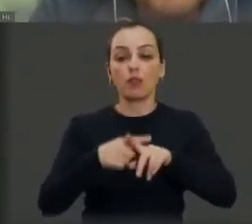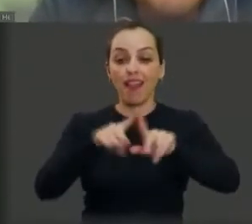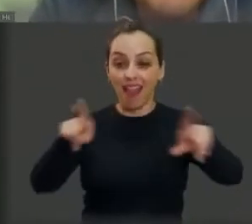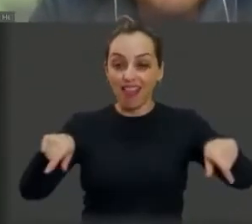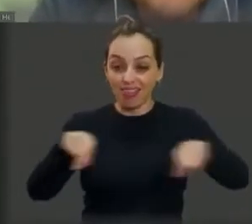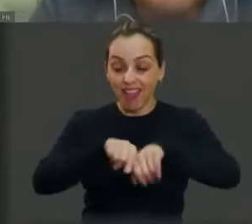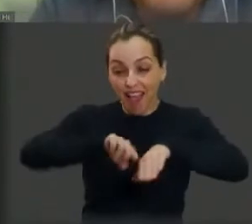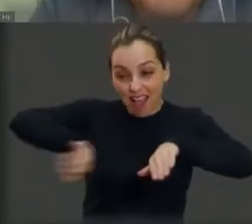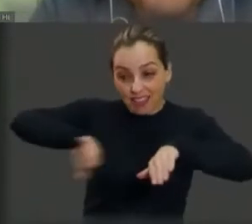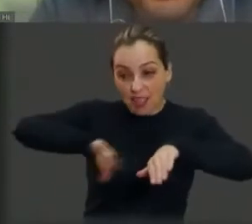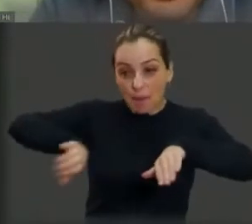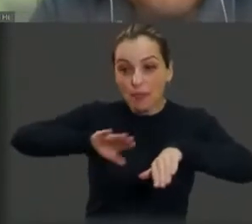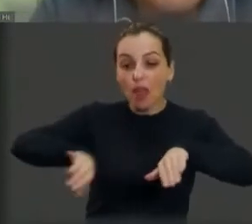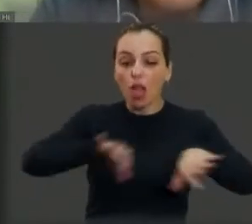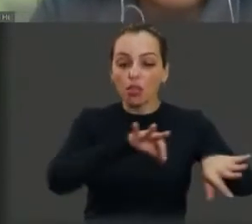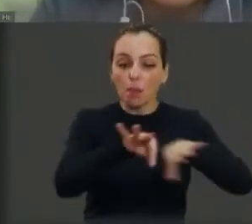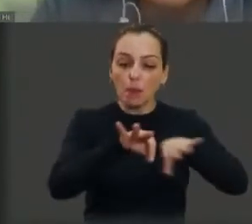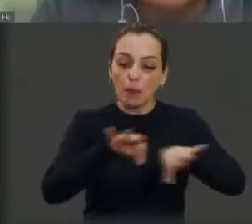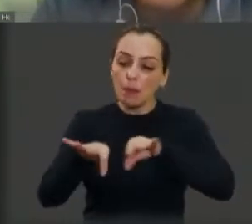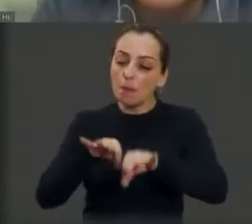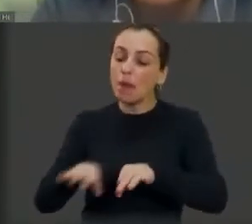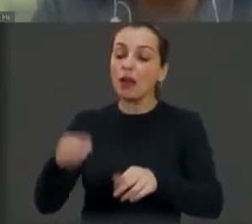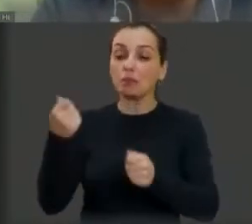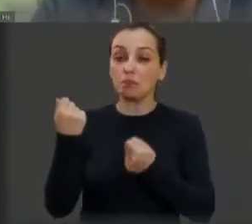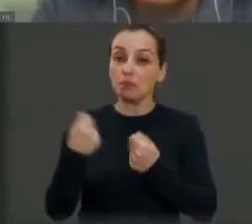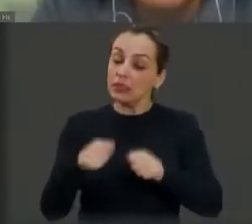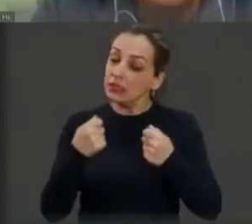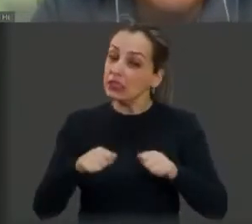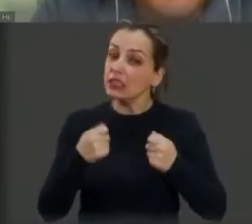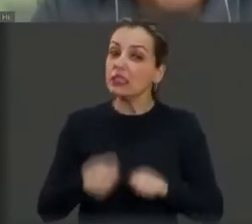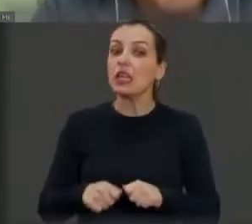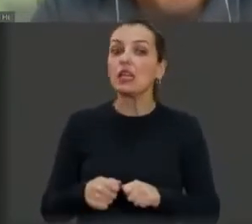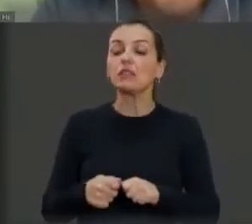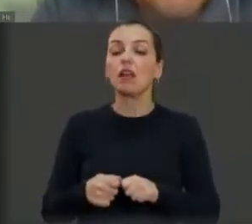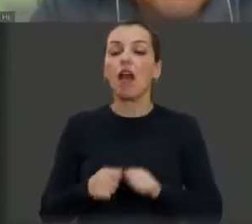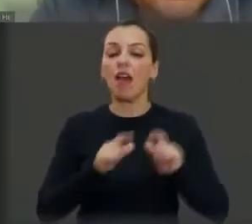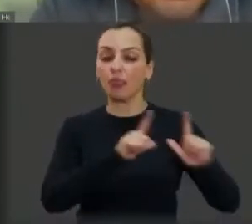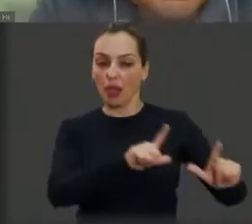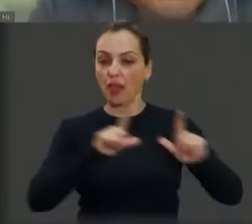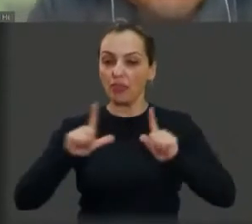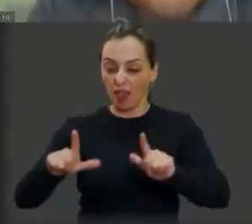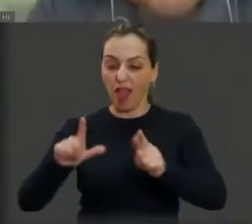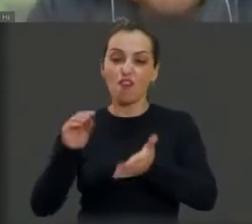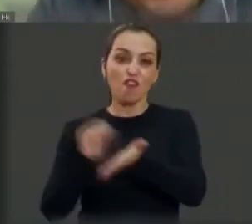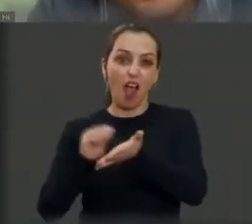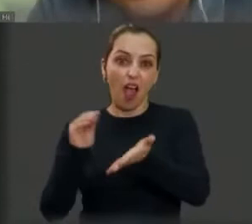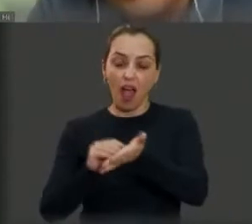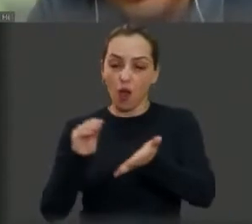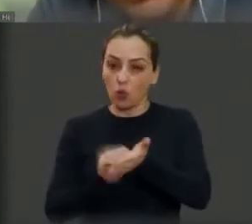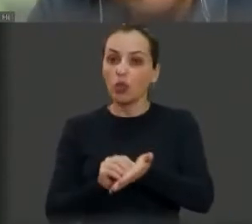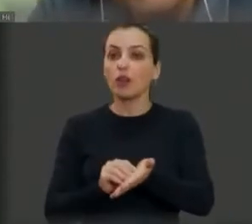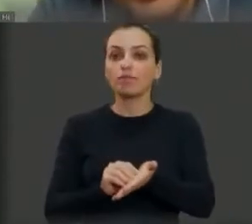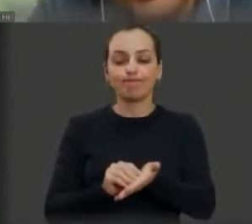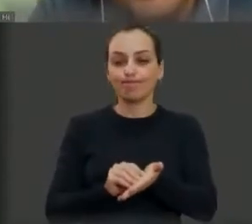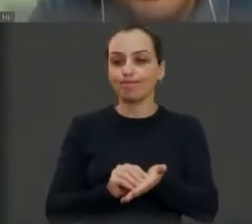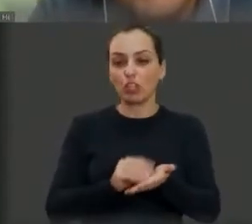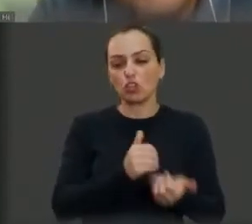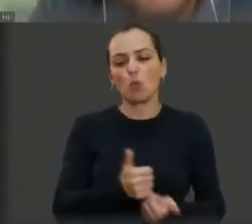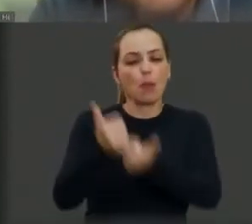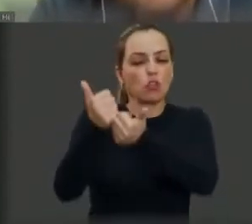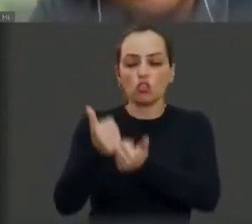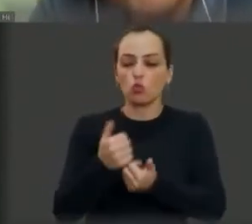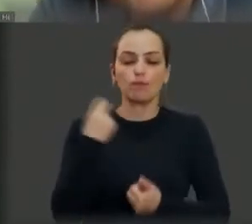azulejo faltando em vários pontos, onde não conseguiram fazer a reposição, porque não foi